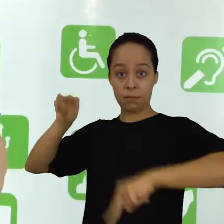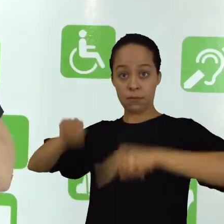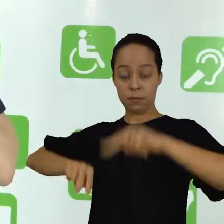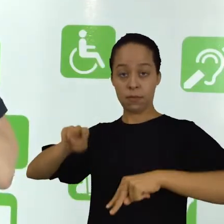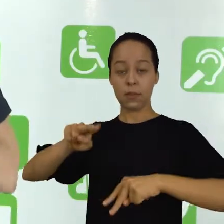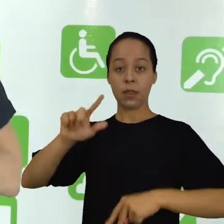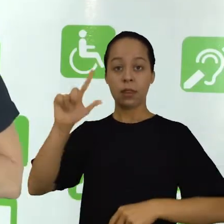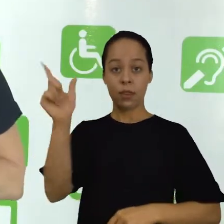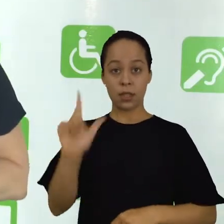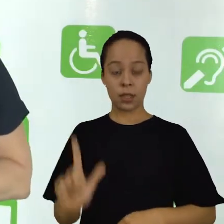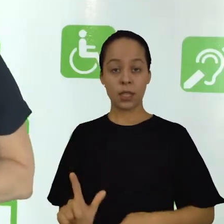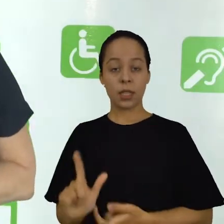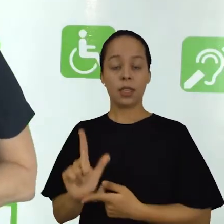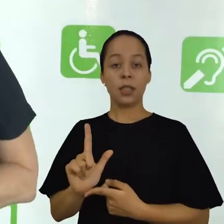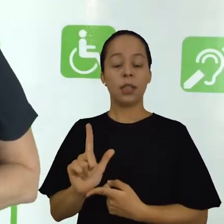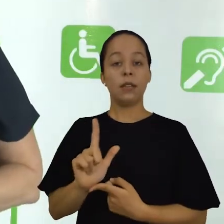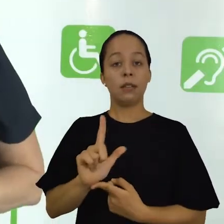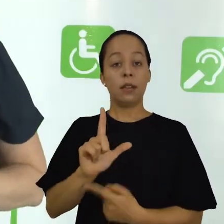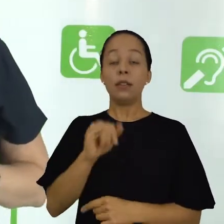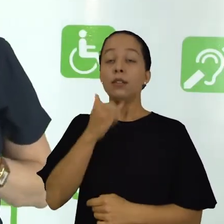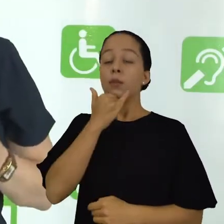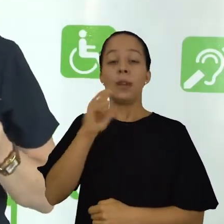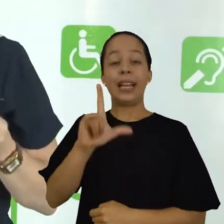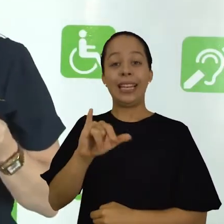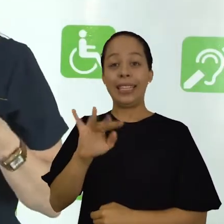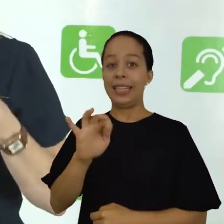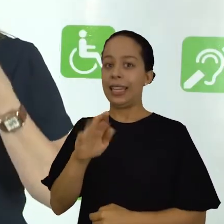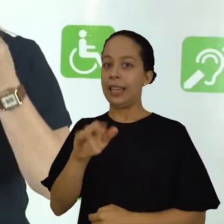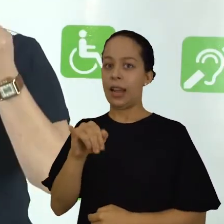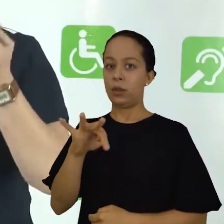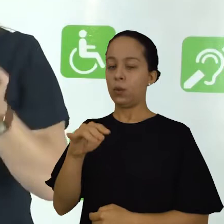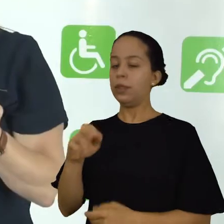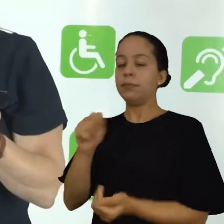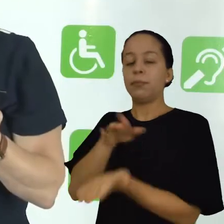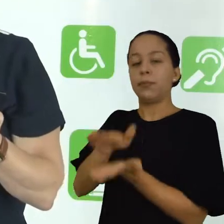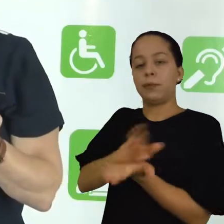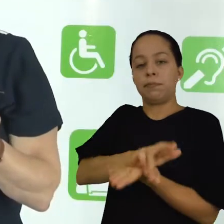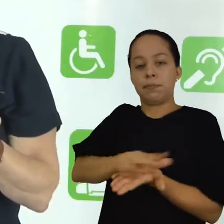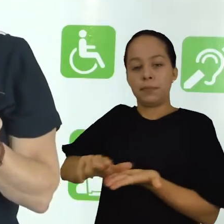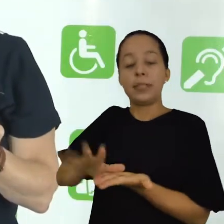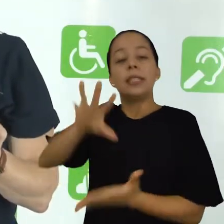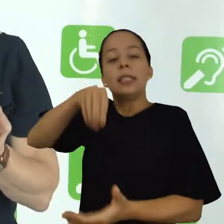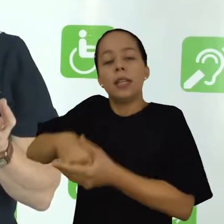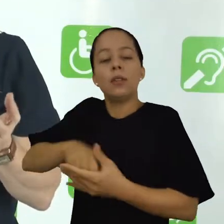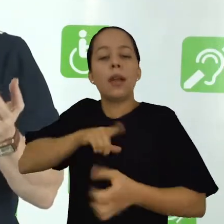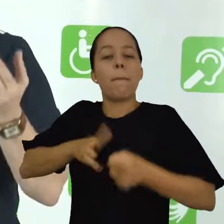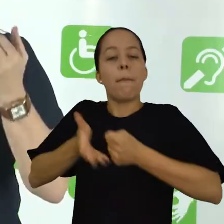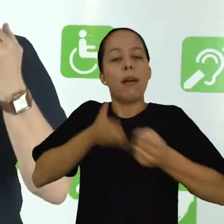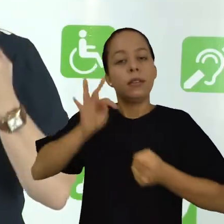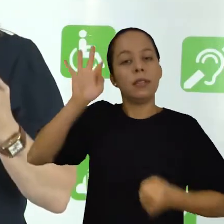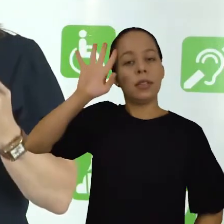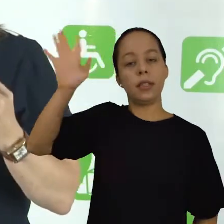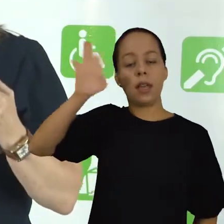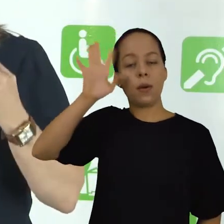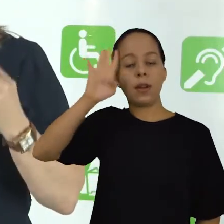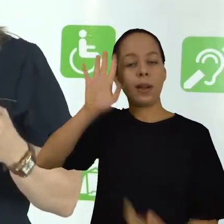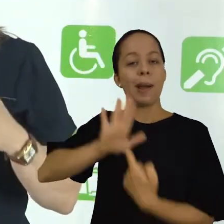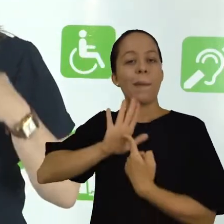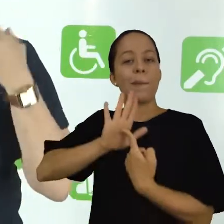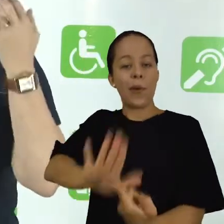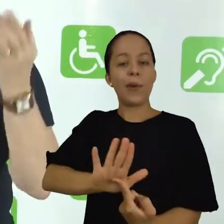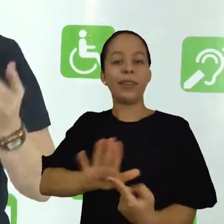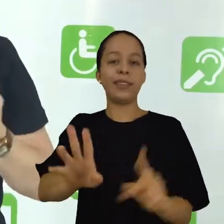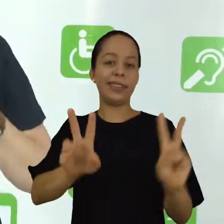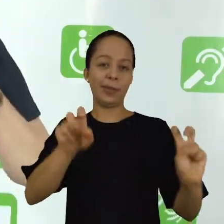de revisão da literatura, são apresentados alguns conceitos fundamentais e também reflexões teóricas